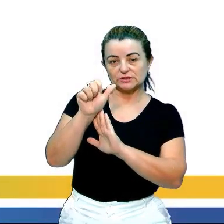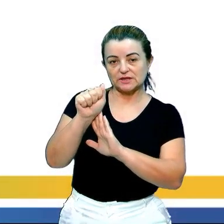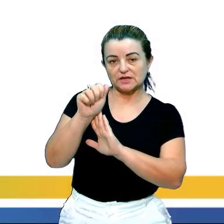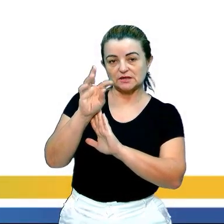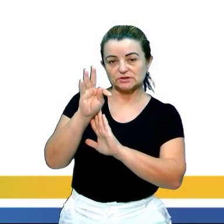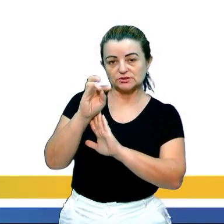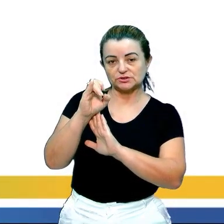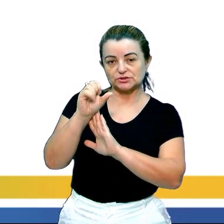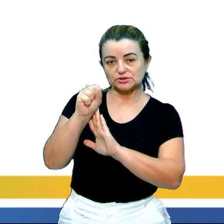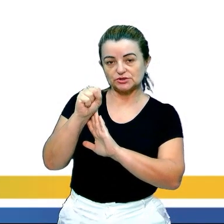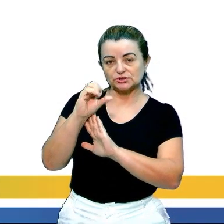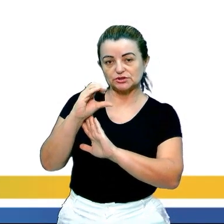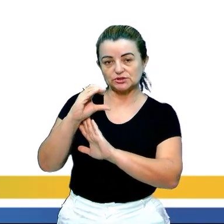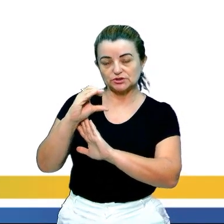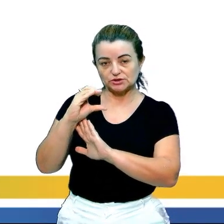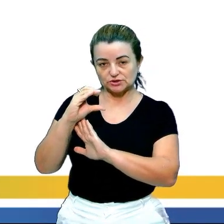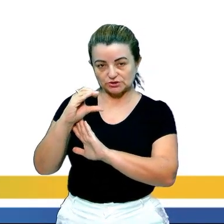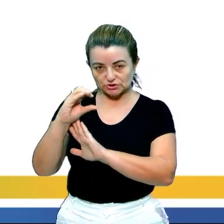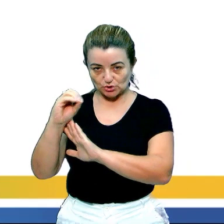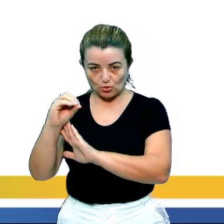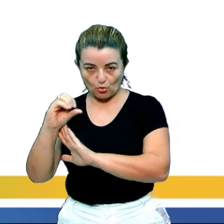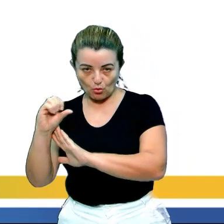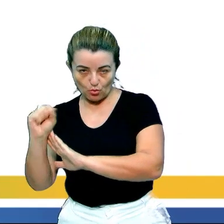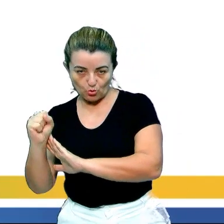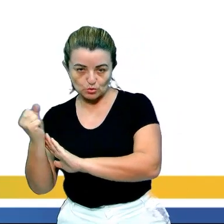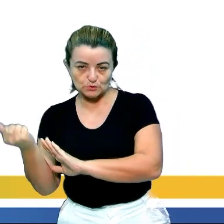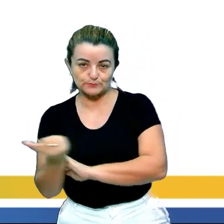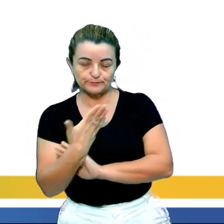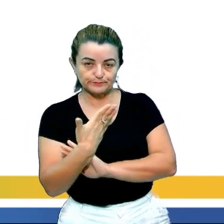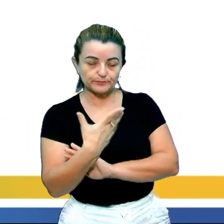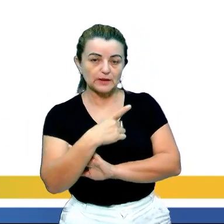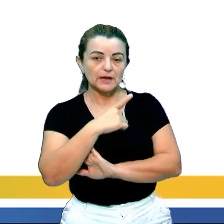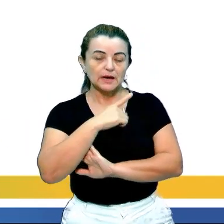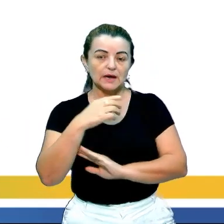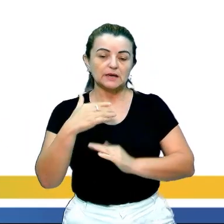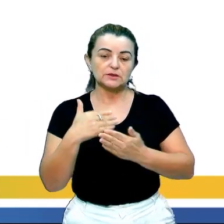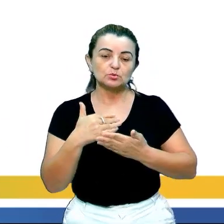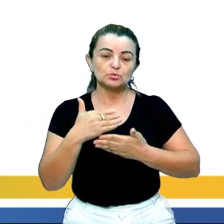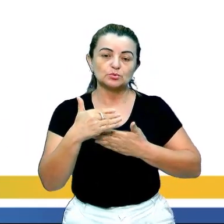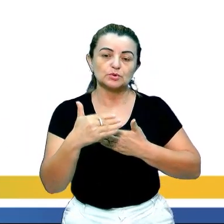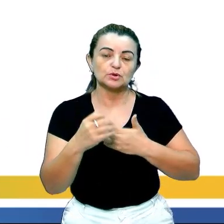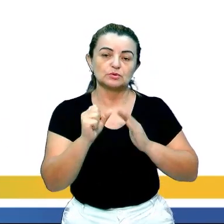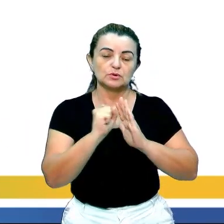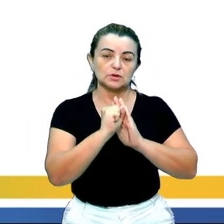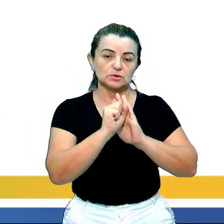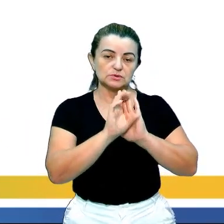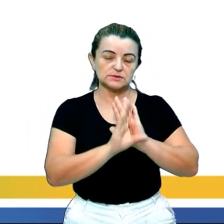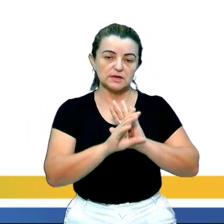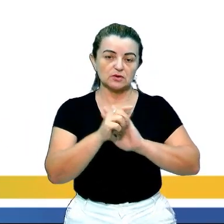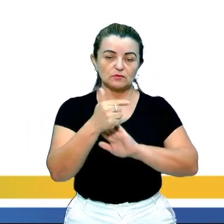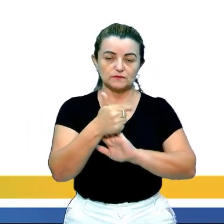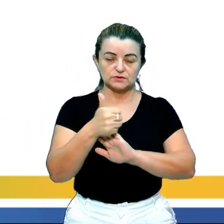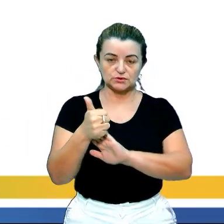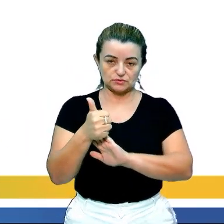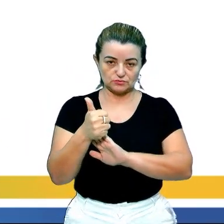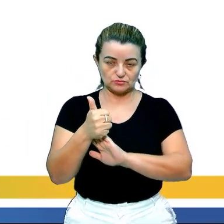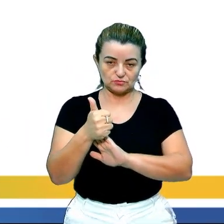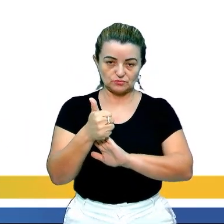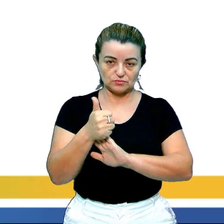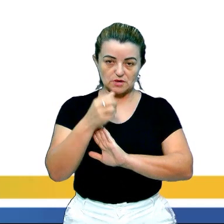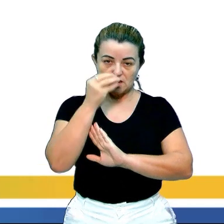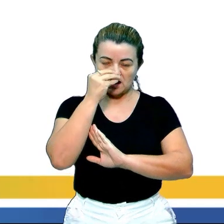E aí nós temos, no limiar do século XXI, a intolerância religiosa é um dos